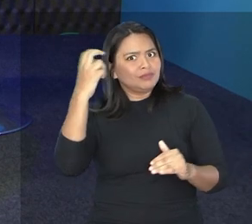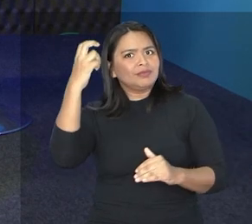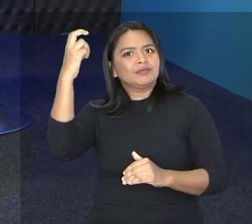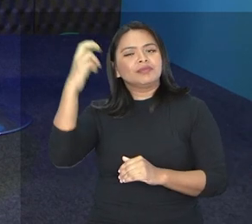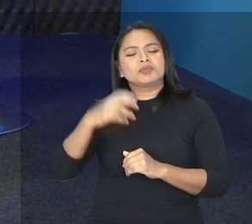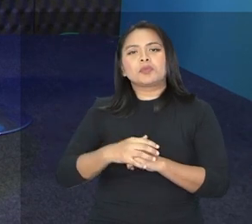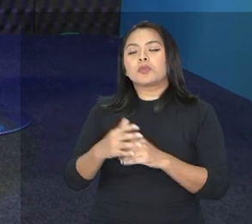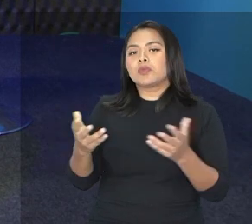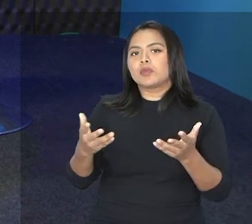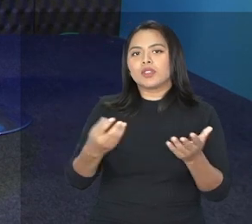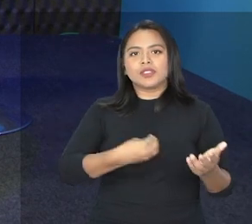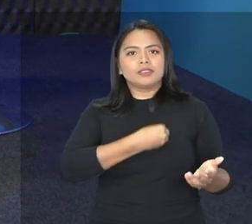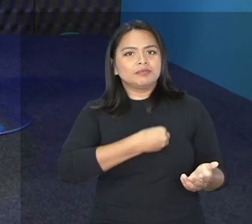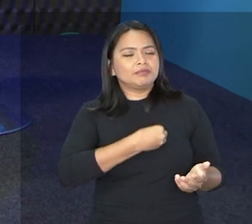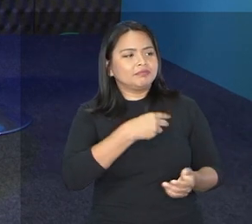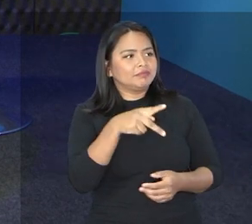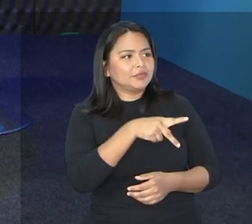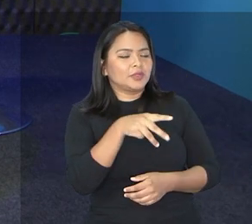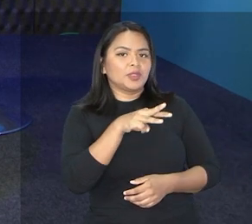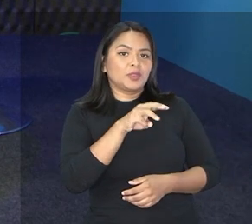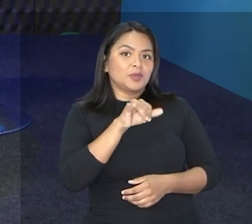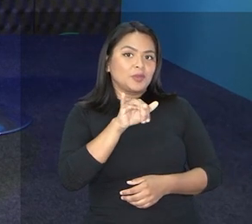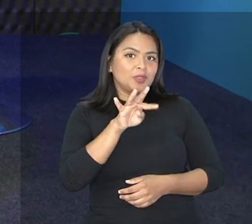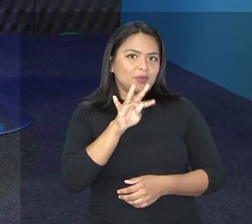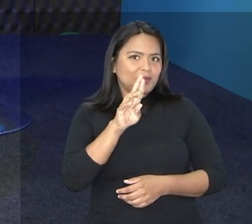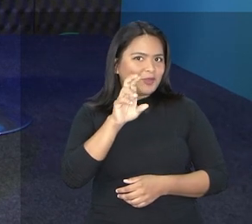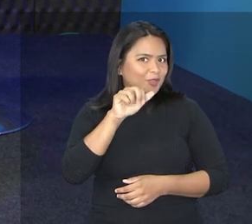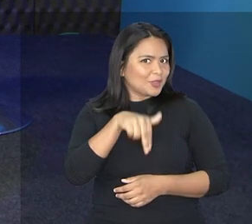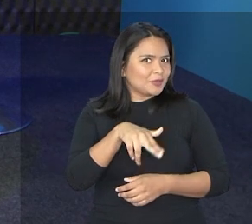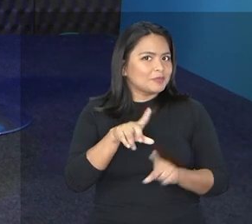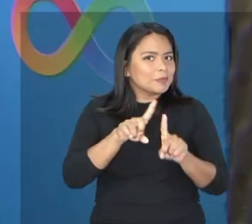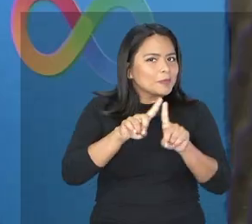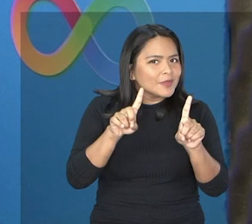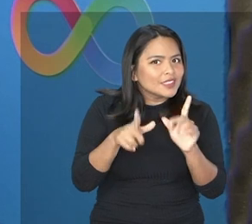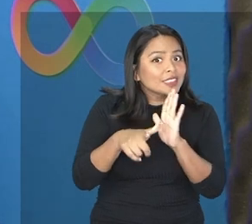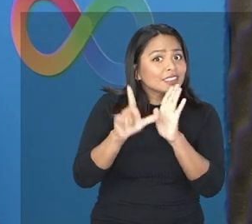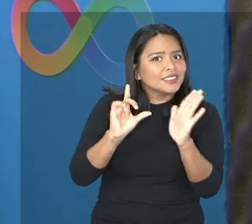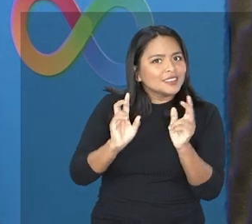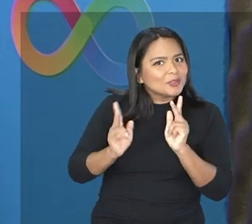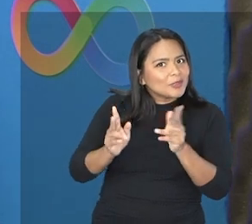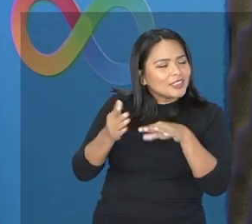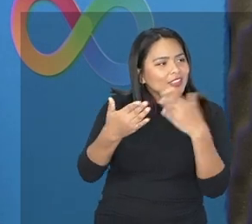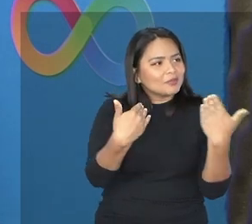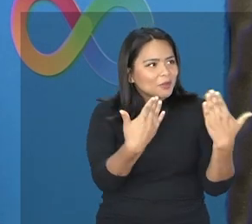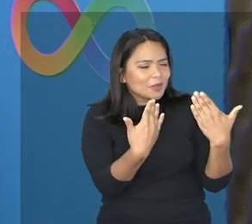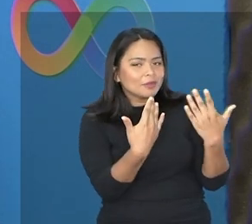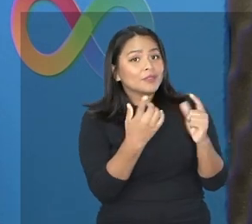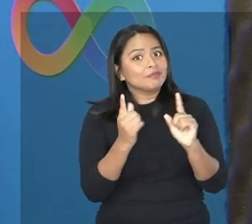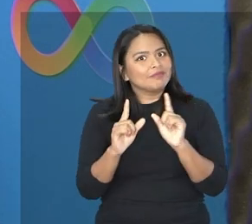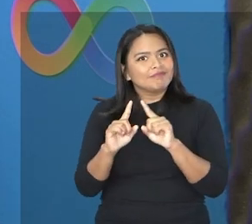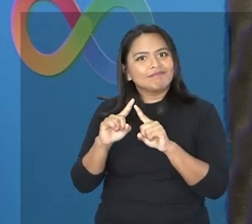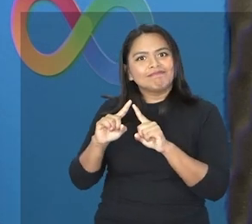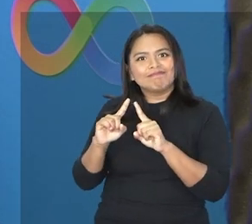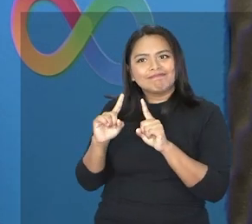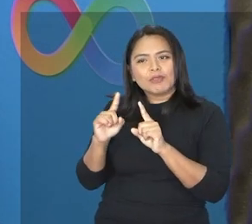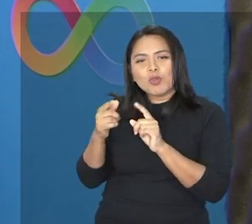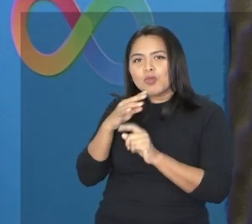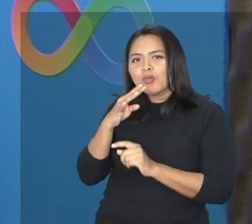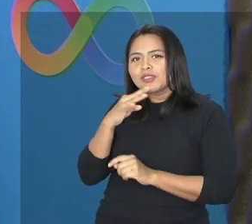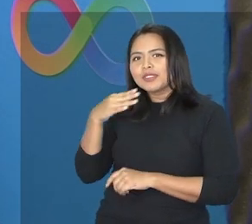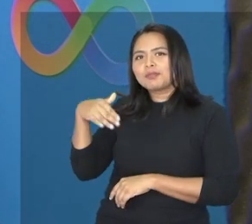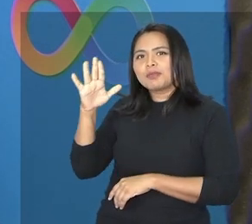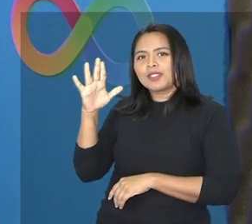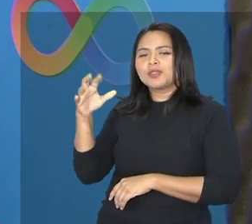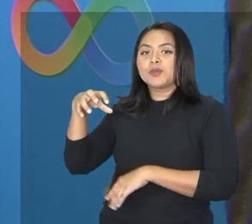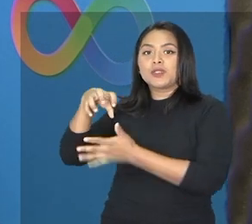superdotação. E estamos aqui na companhia do professor Wilton Santos. Mas antes de continuar a nossa conversa com o professor, vamos